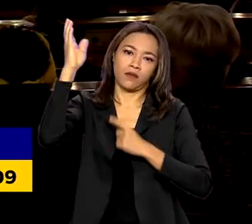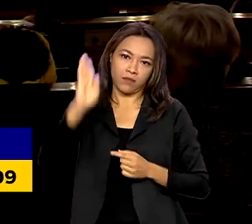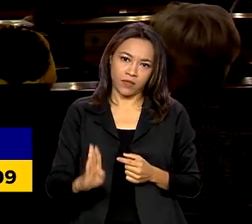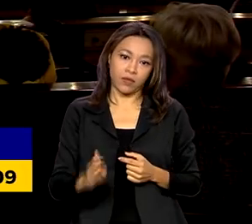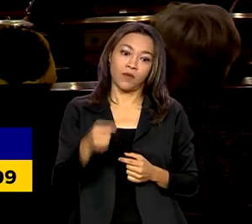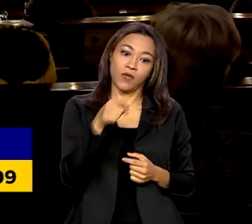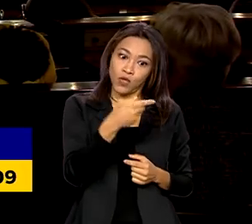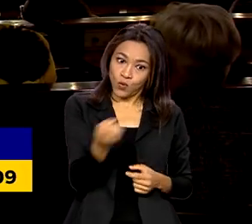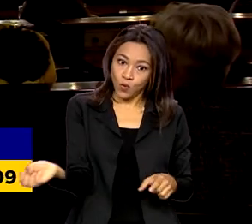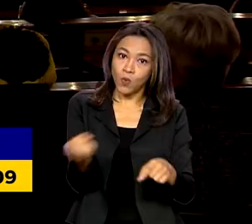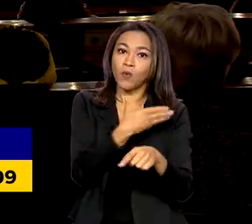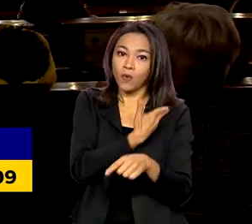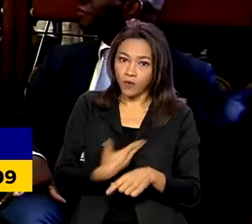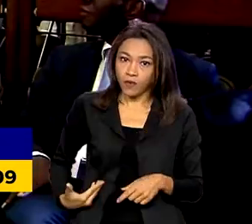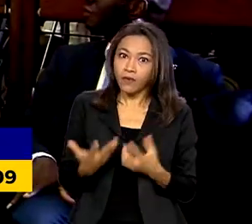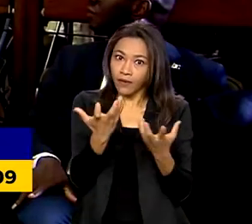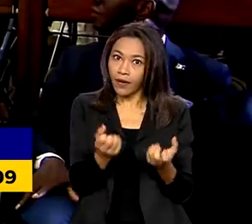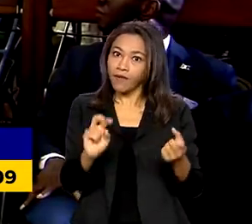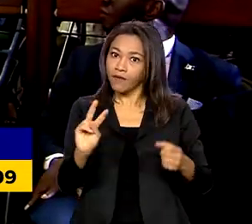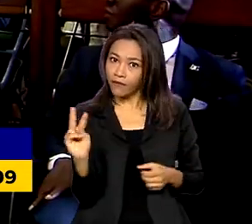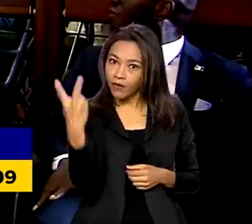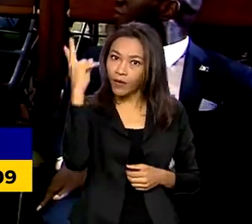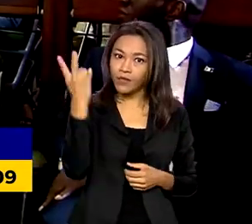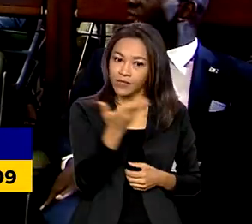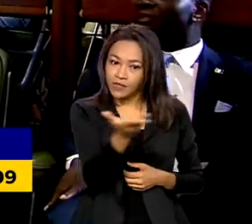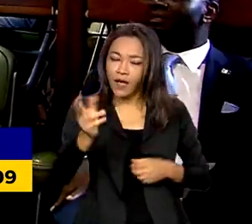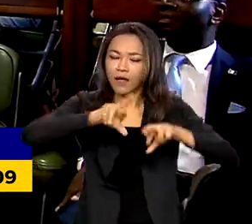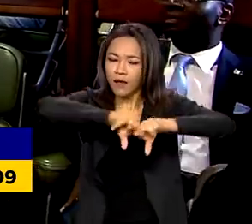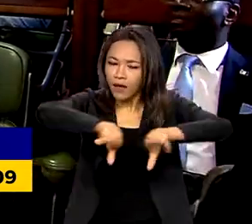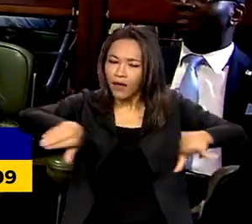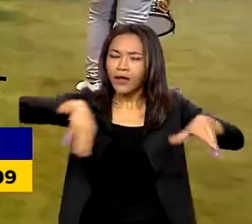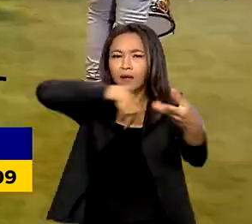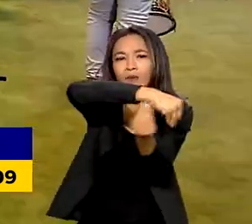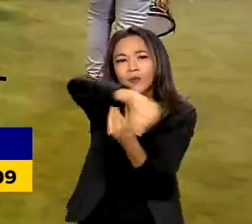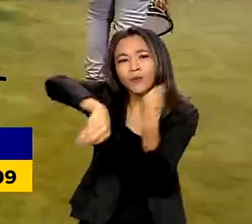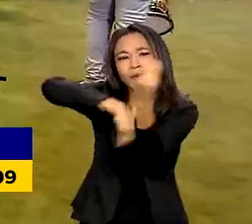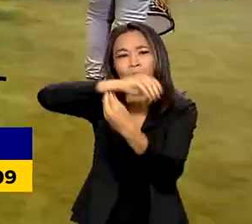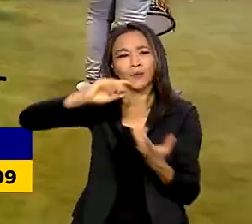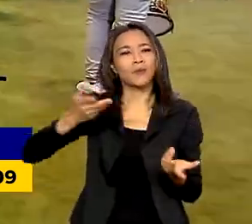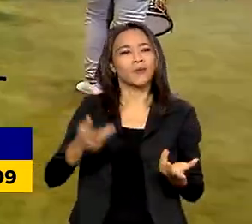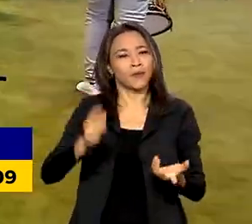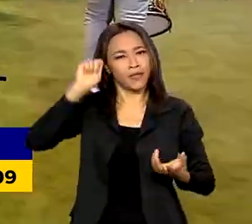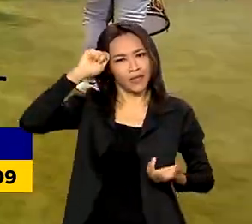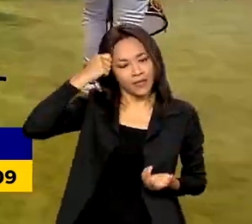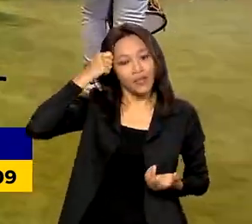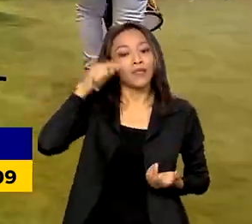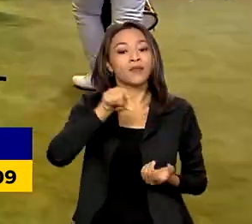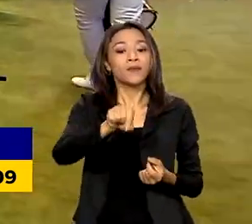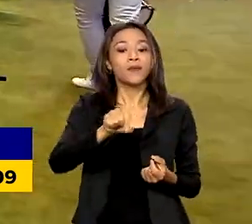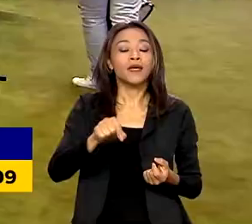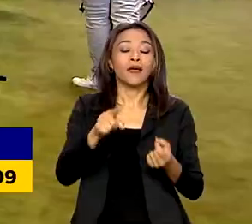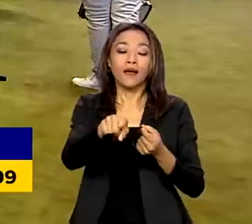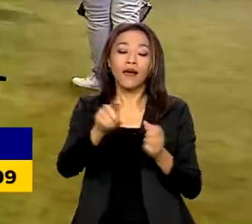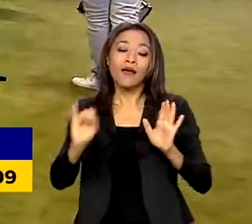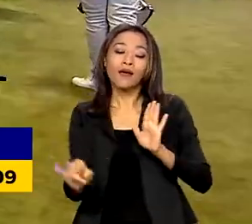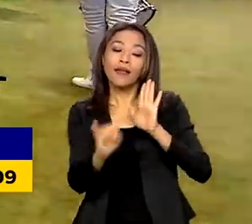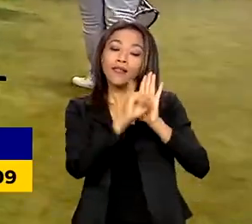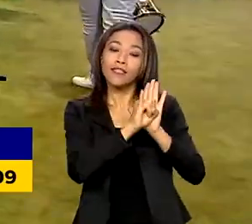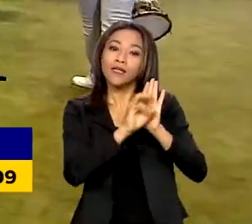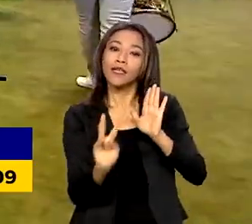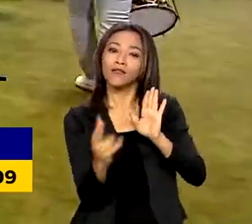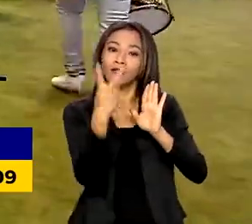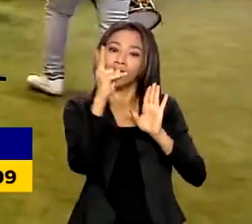quer valorizar a diversidade e a mistura de raças do nosso povo, resgatando e preservando nossa identidade e